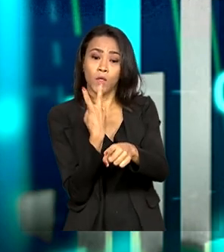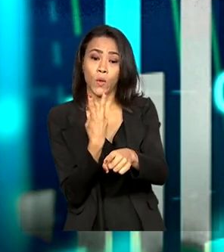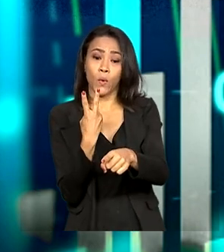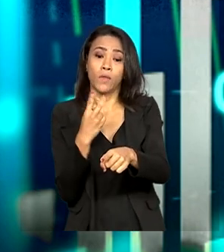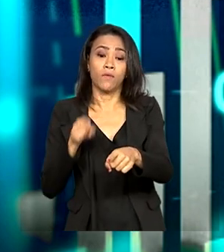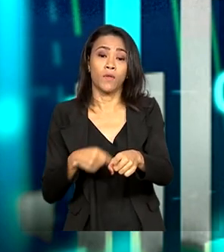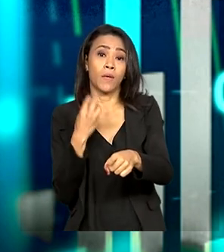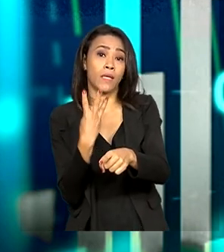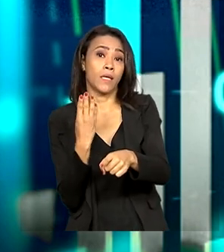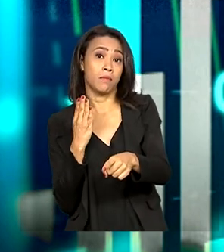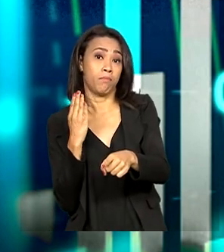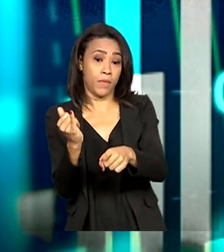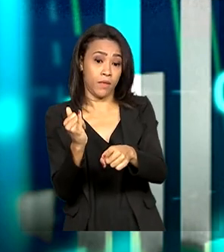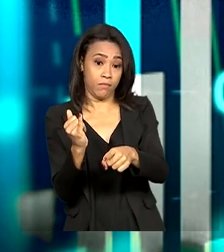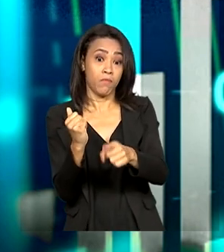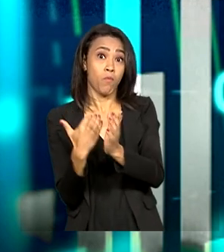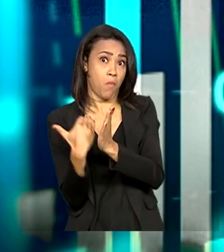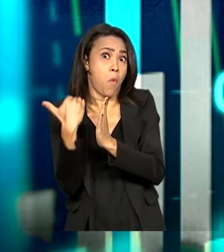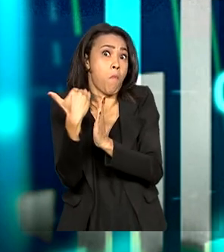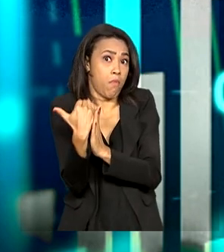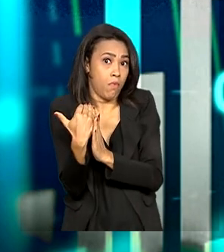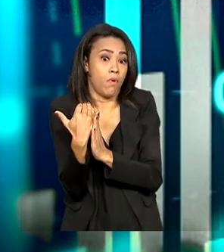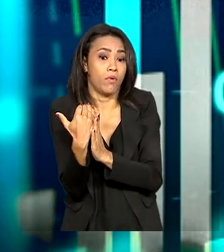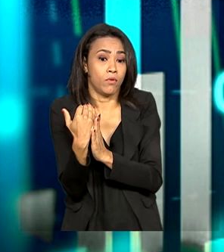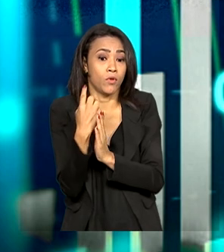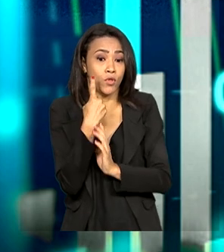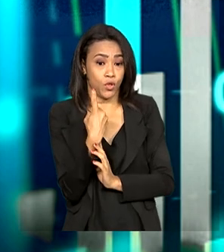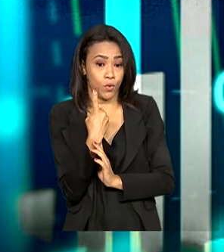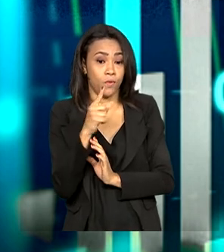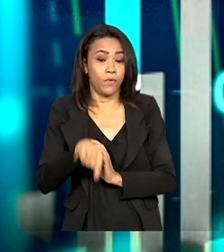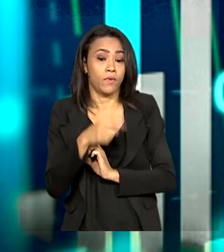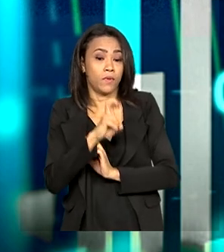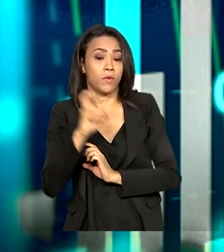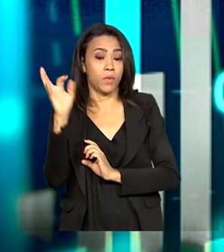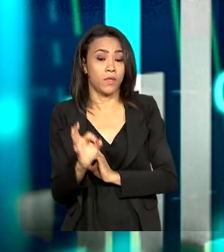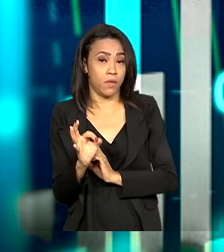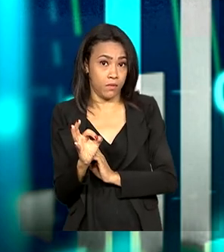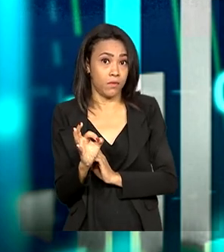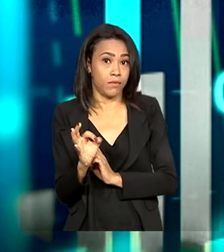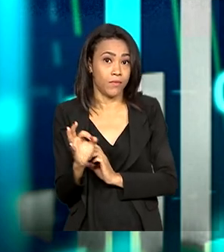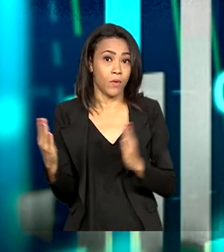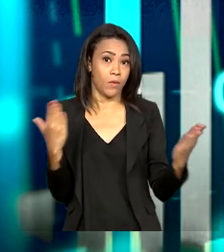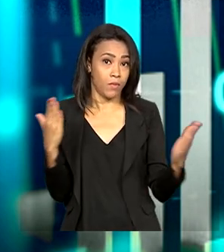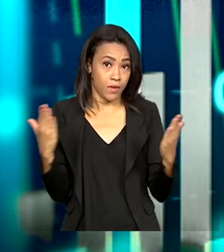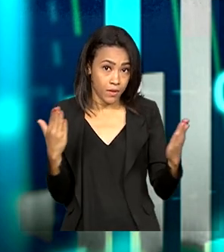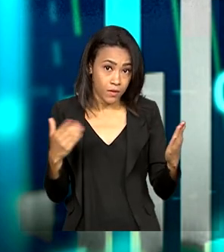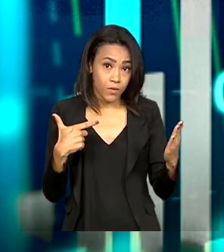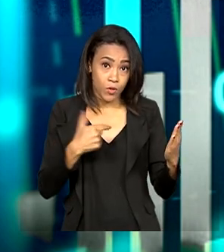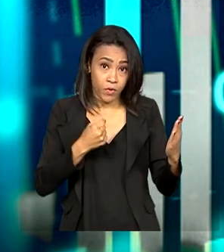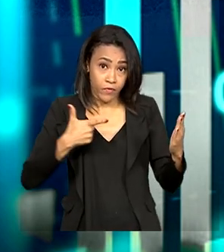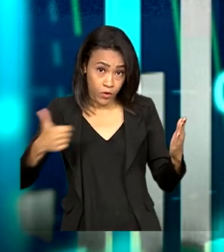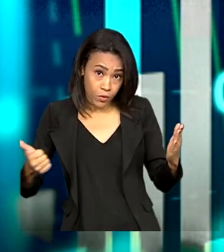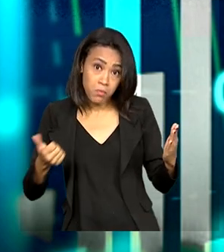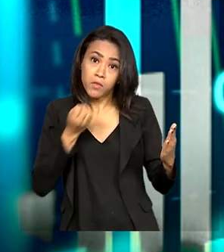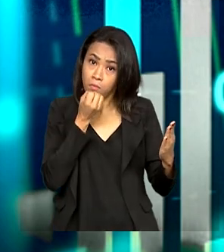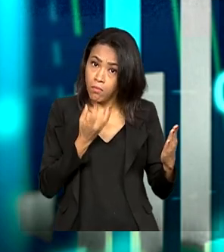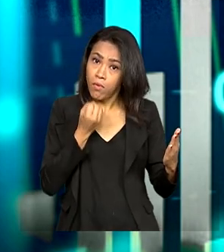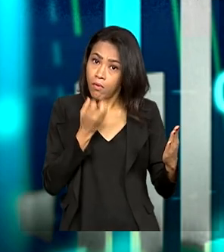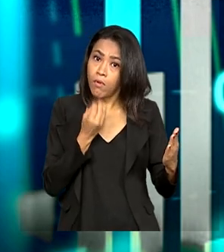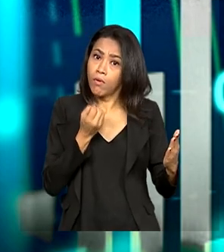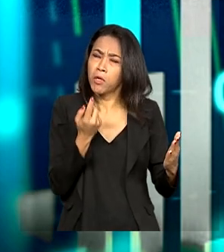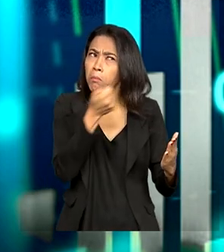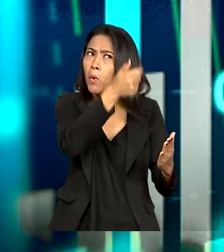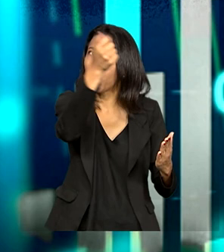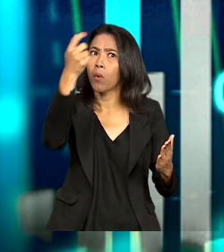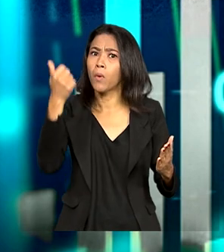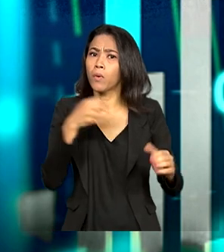bilhões, que foi um aumento discreto de 1,5% em relação a 2021, mas, mesmo assim, um valor significativo que poucos